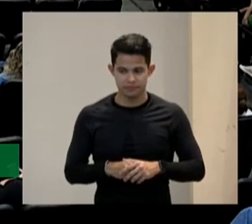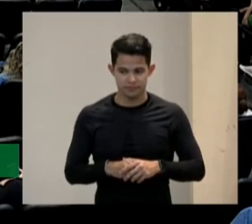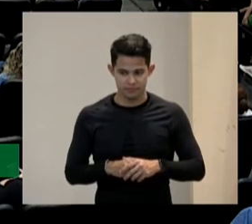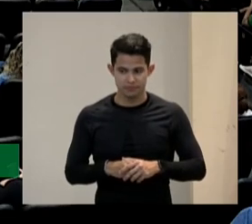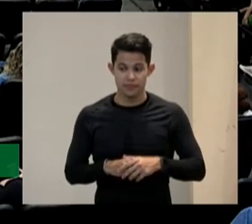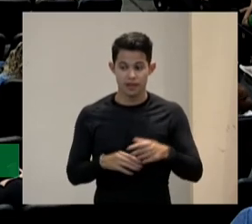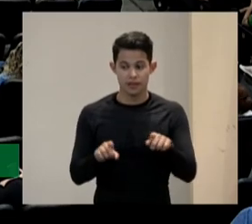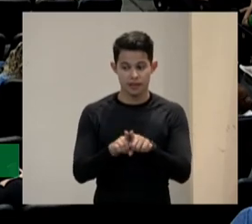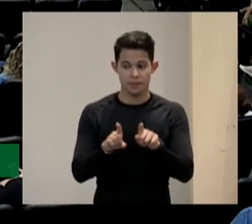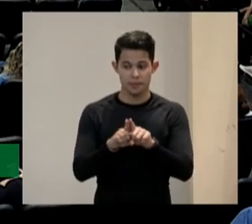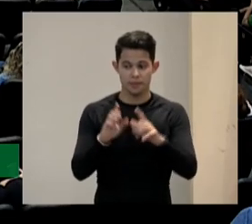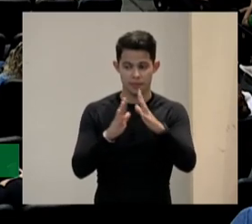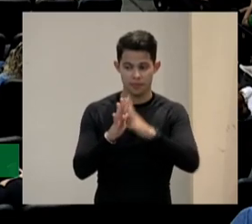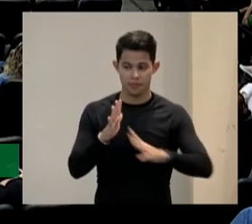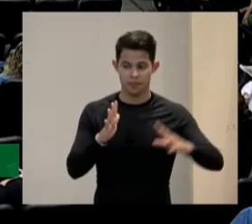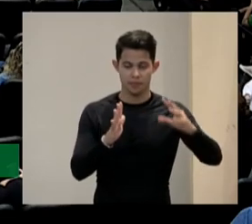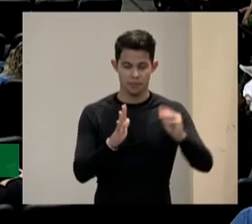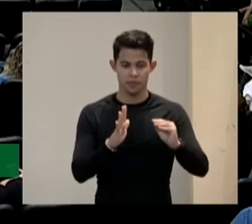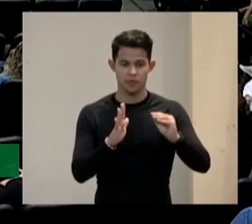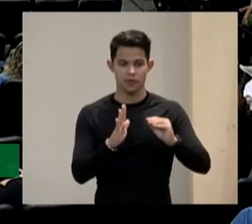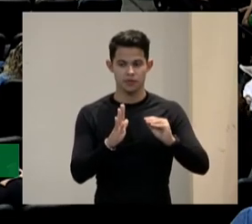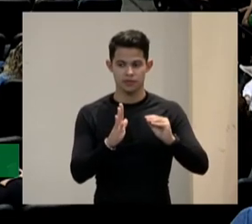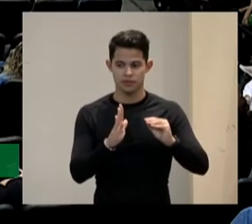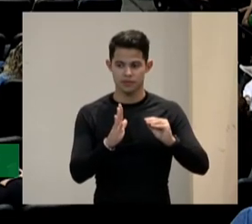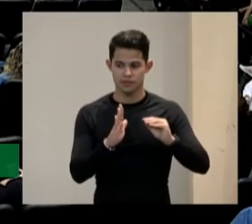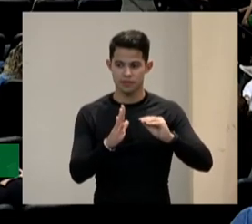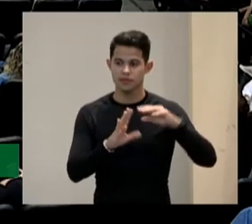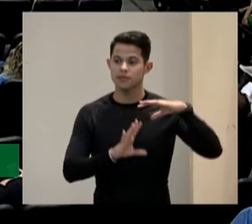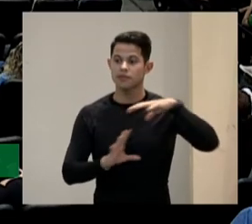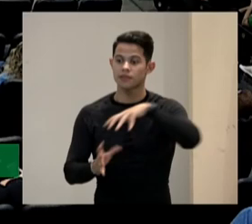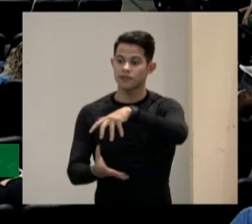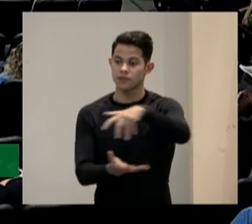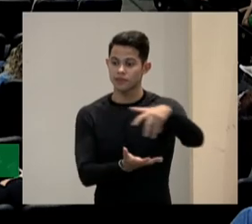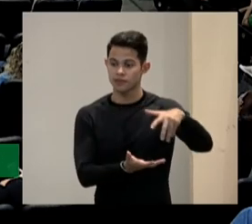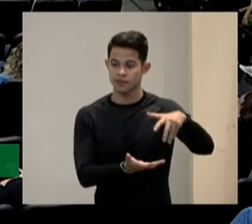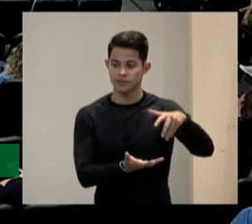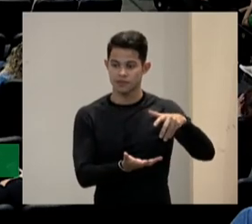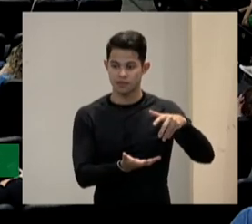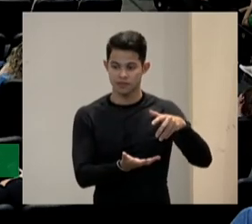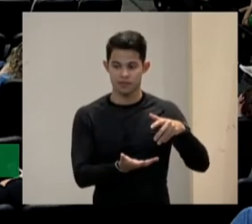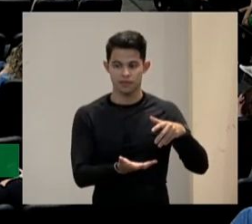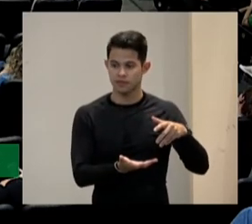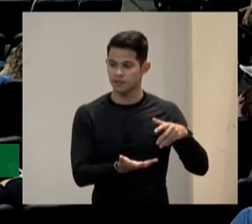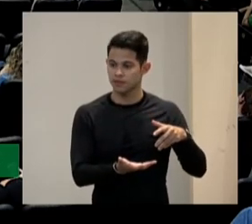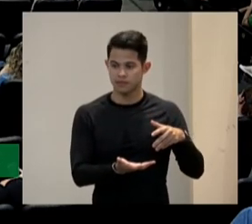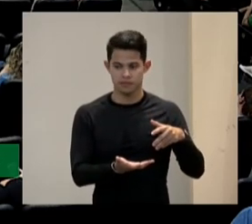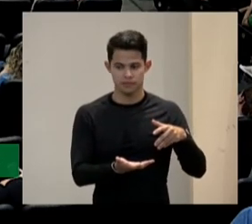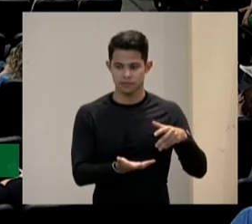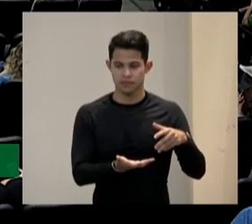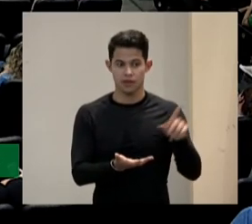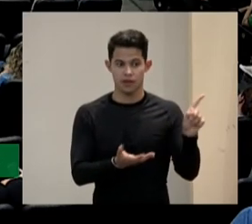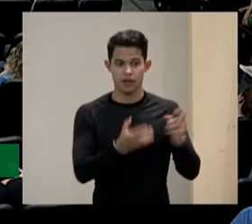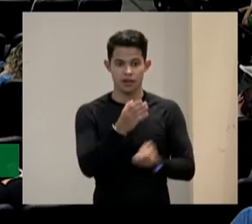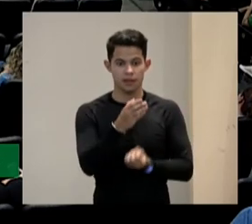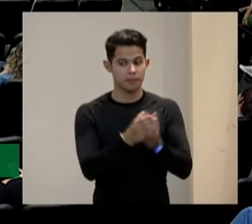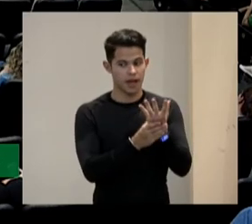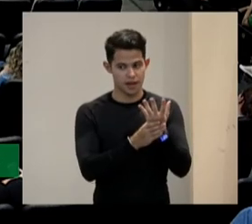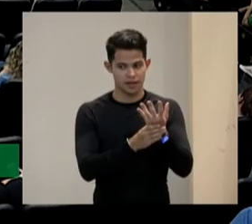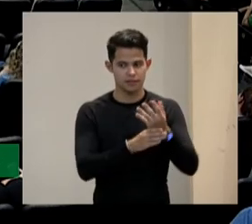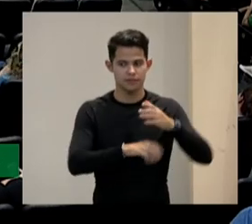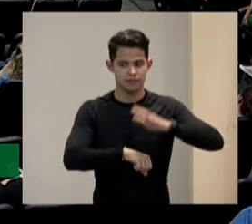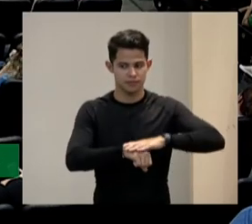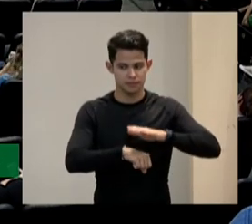universal para aprendizagem foi construído acima dessa teoria de desenho universal foi criado por Rossi e Meyer